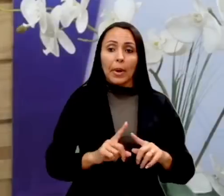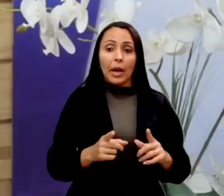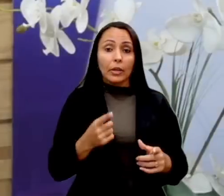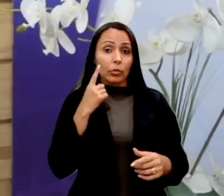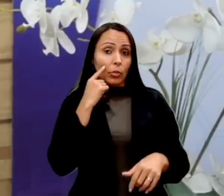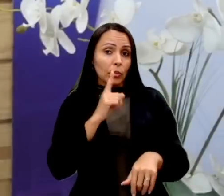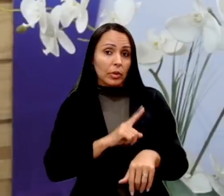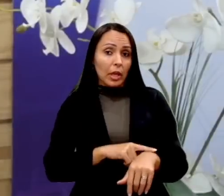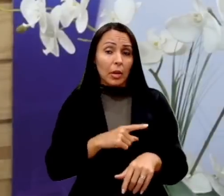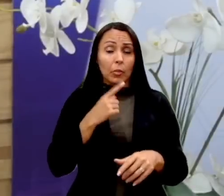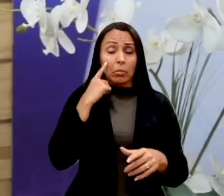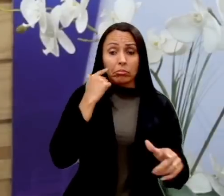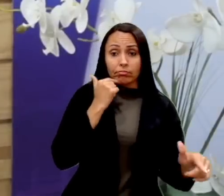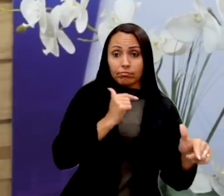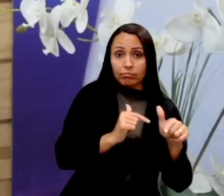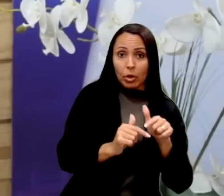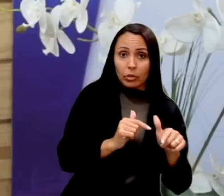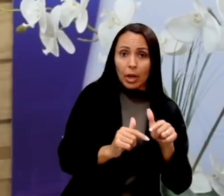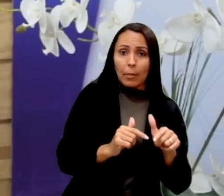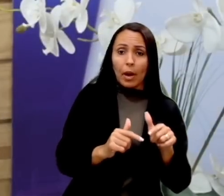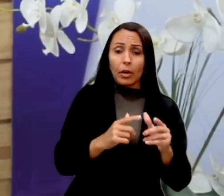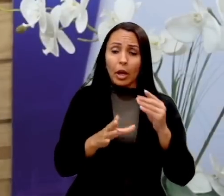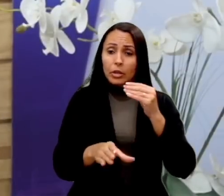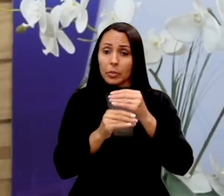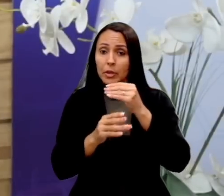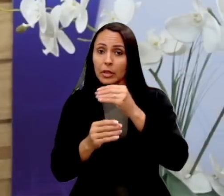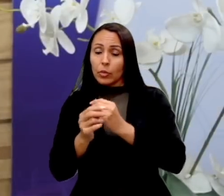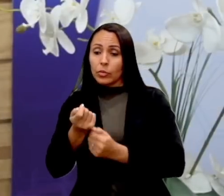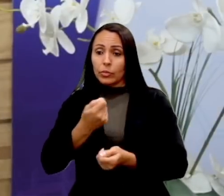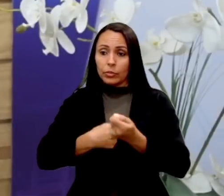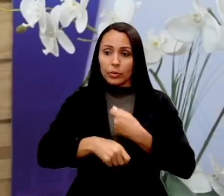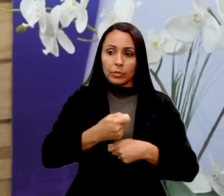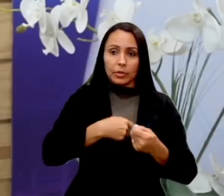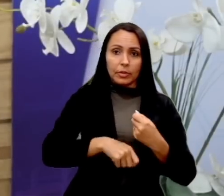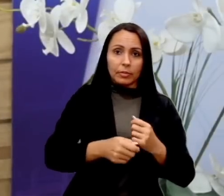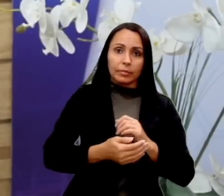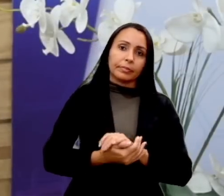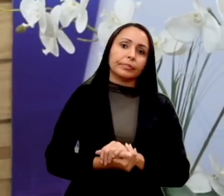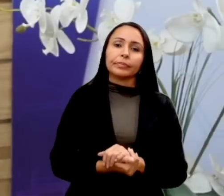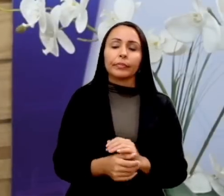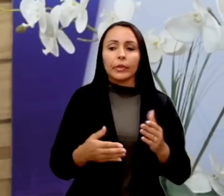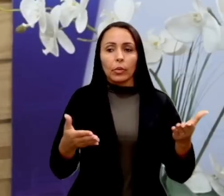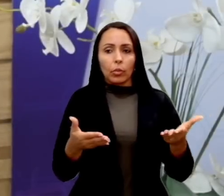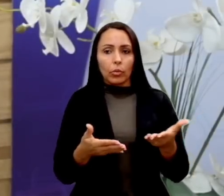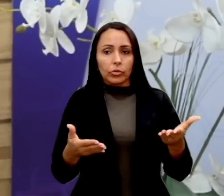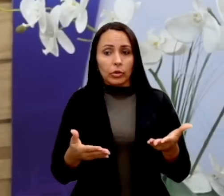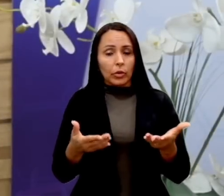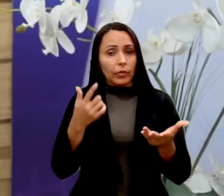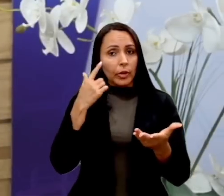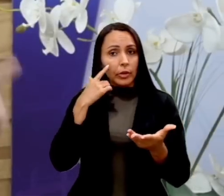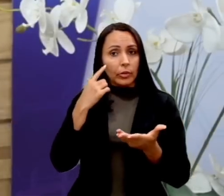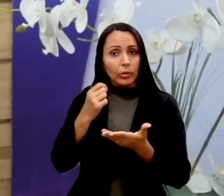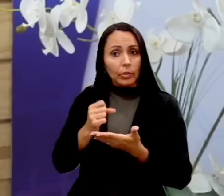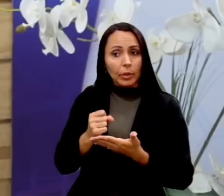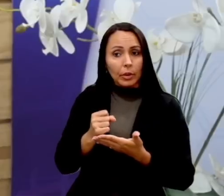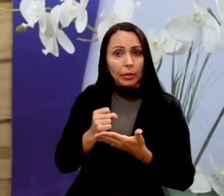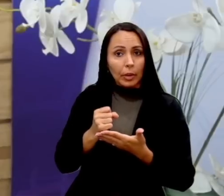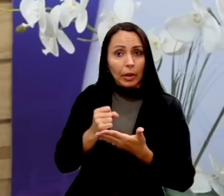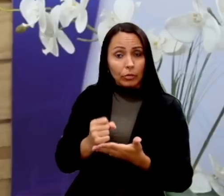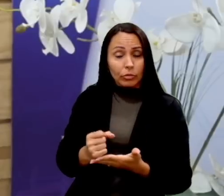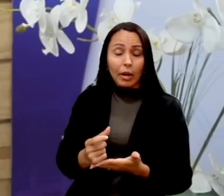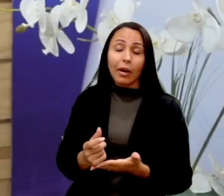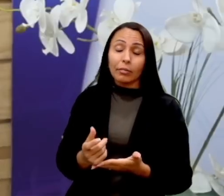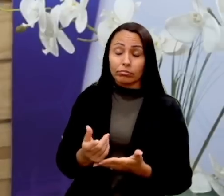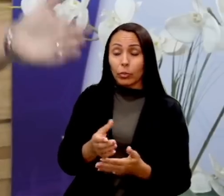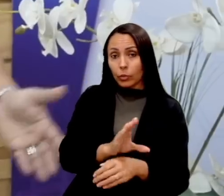meu tempo e minhas atividades com as atribuições de administrador. Então, hoje eu venho com a contribuição para o curso de administração,